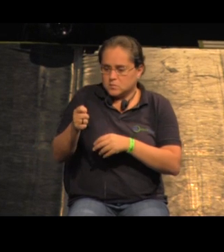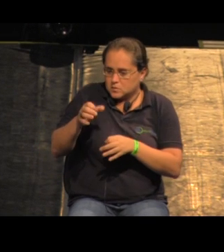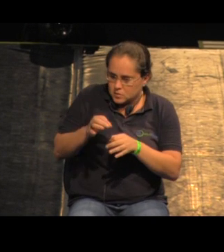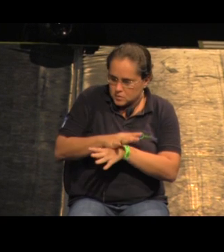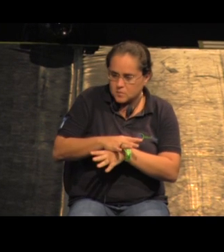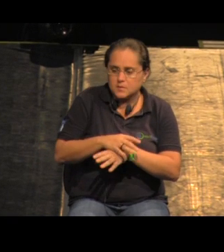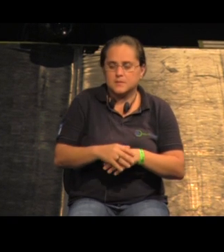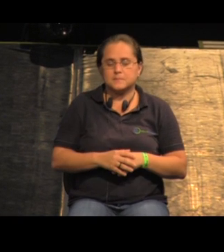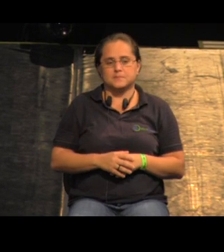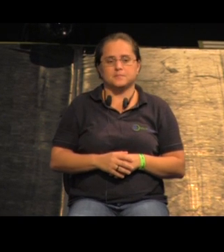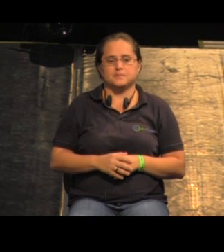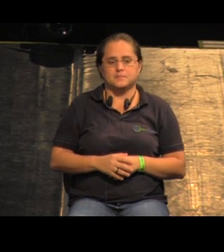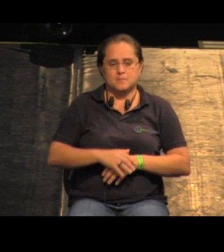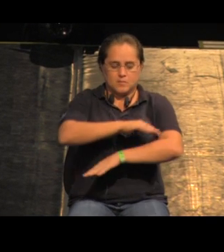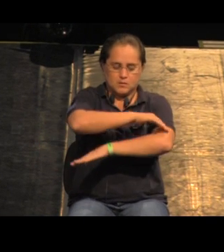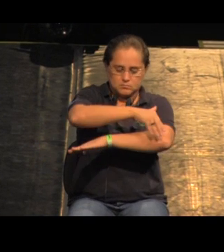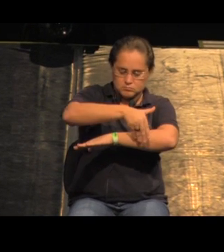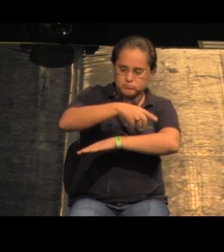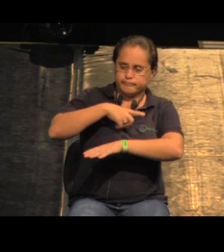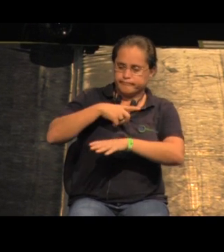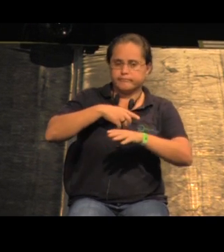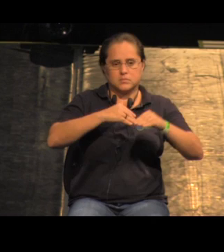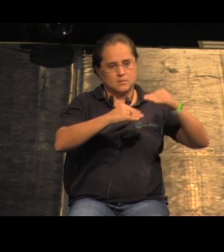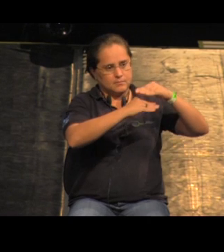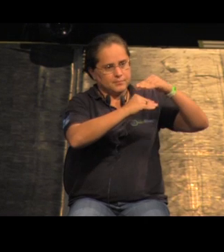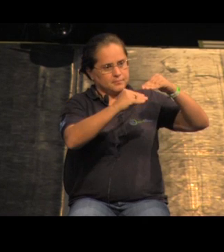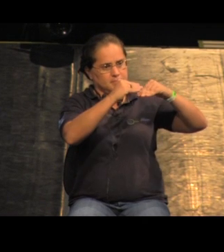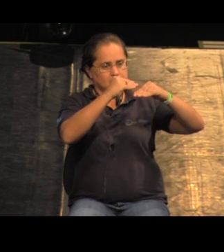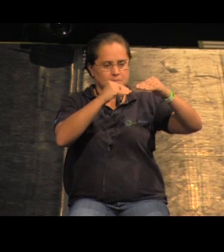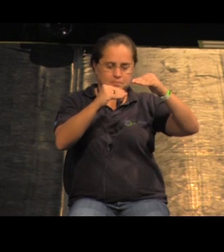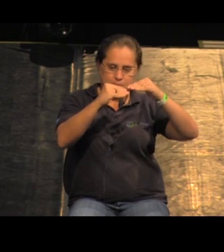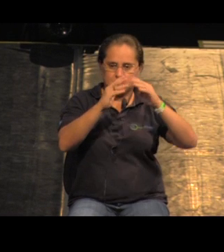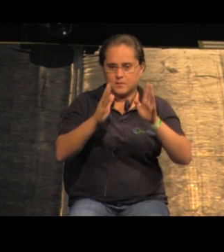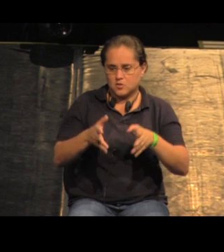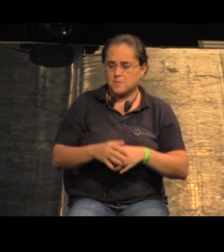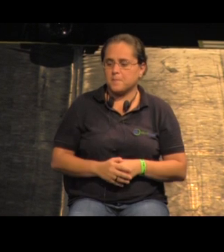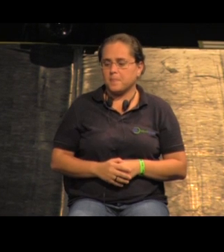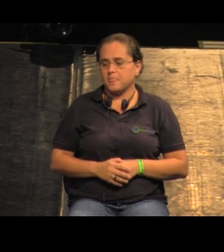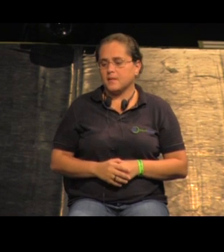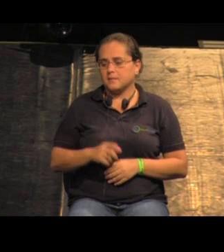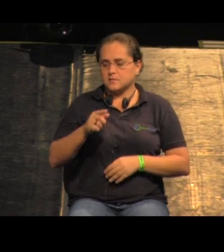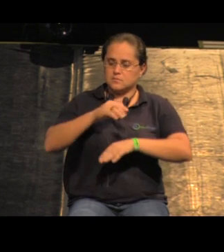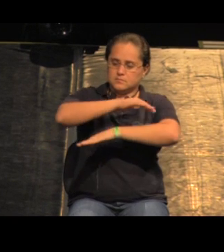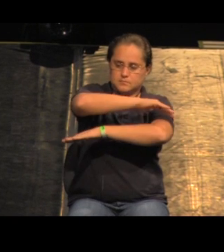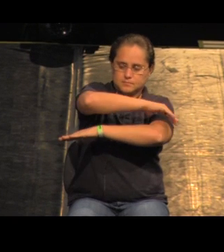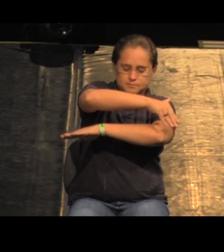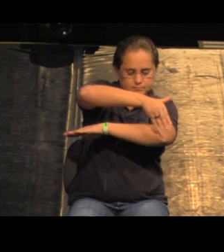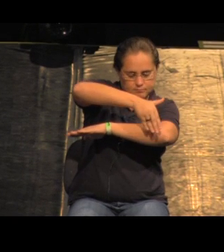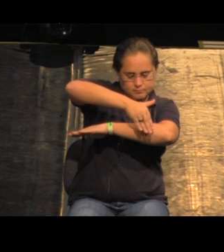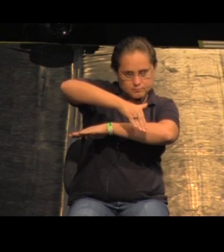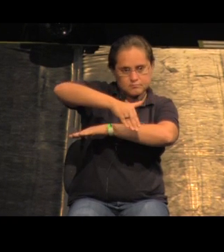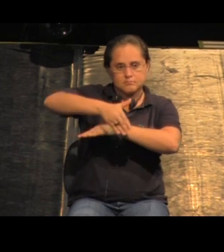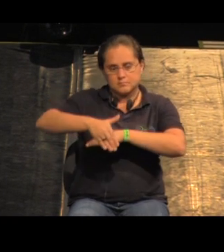de 12 metros e três curvas e com isso a gente ia montando a ciclovia inteira então você vê essas corzinhas representam